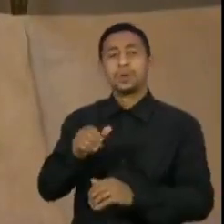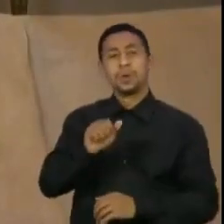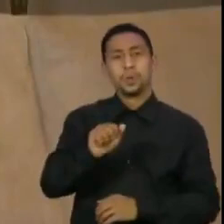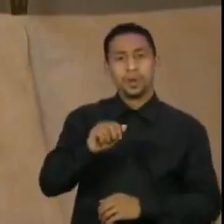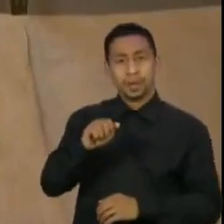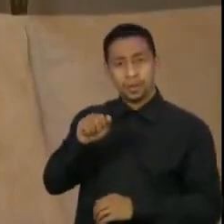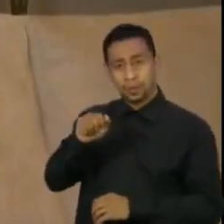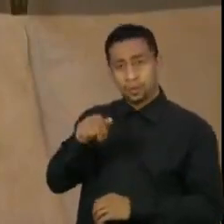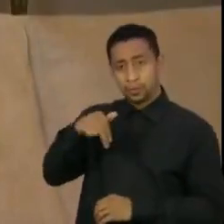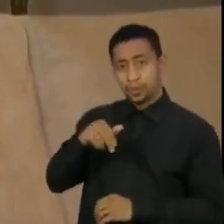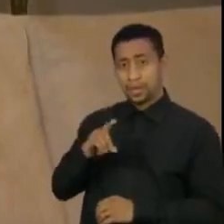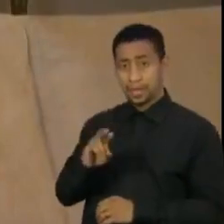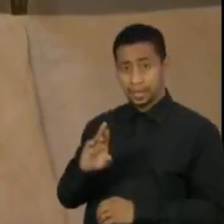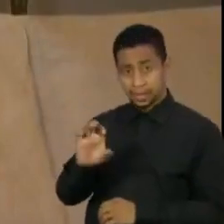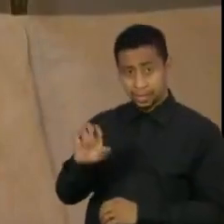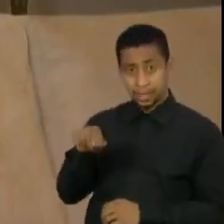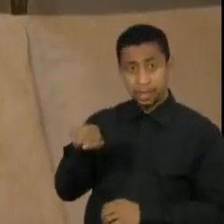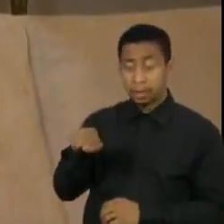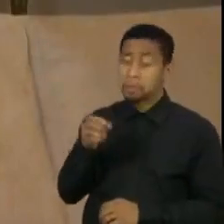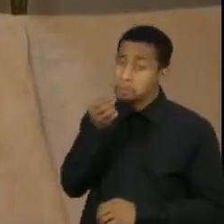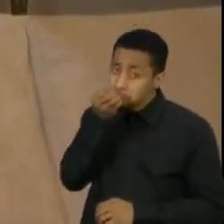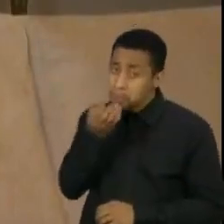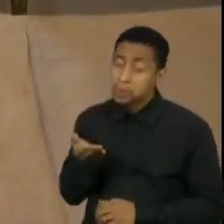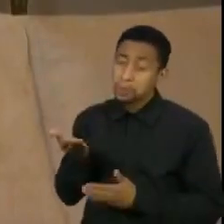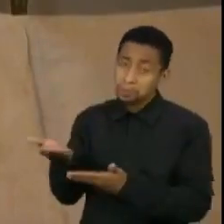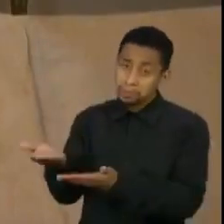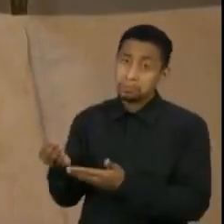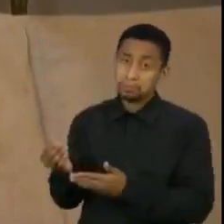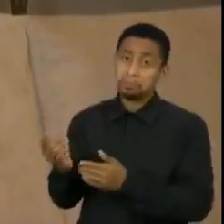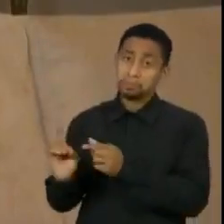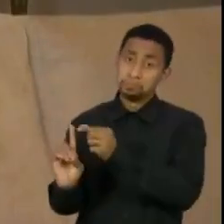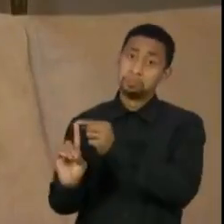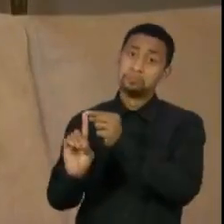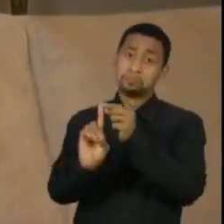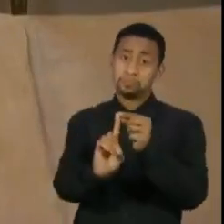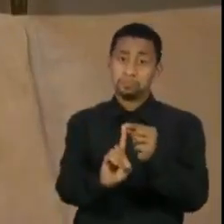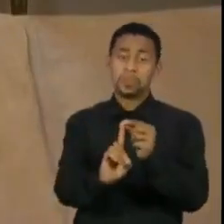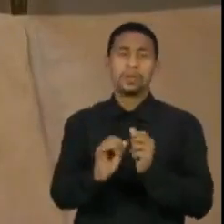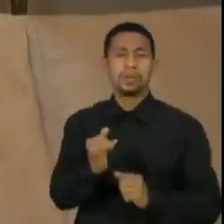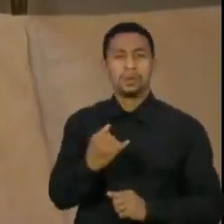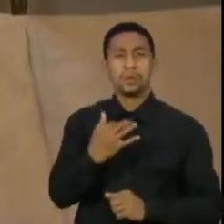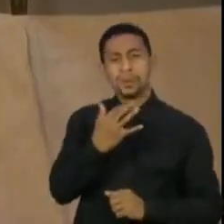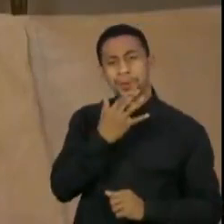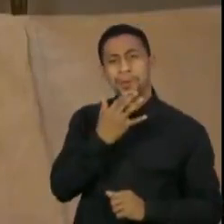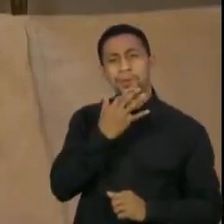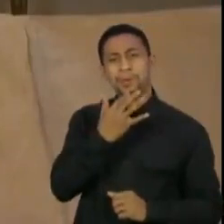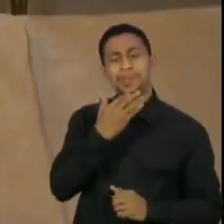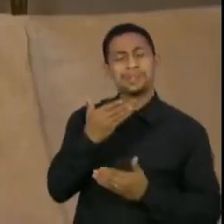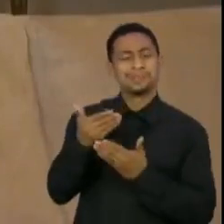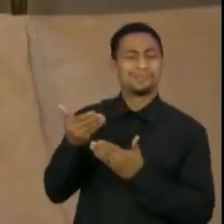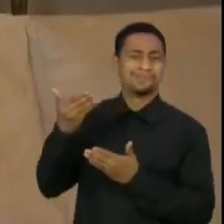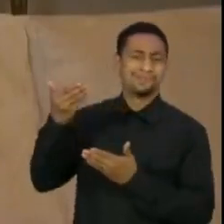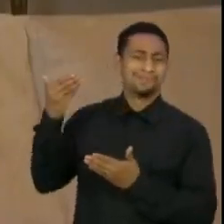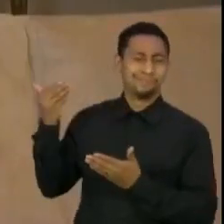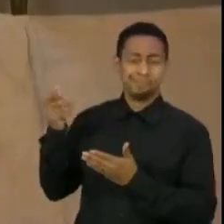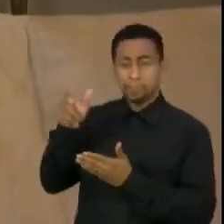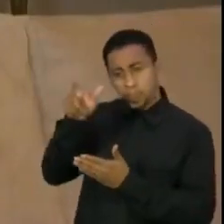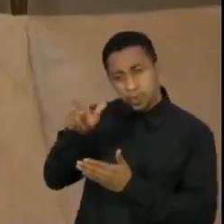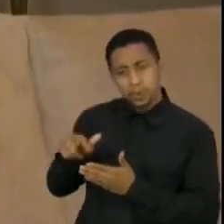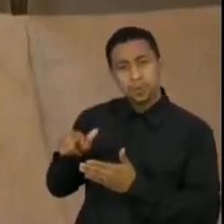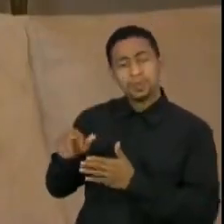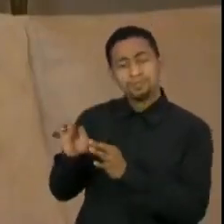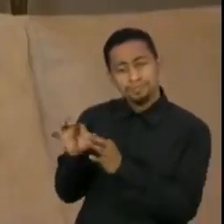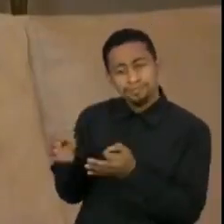Mendonça é um bom nome. Eu o conheço, de algum tempo, é um sujeito humilde,